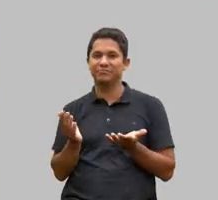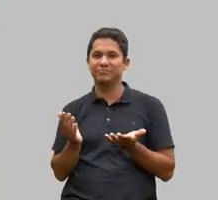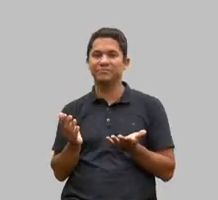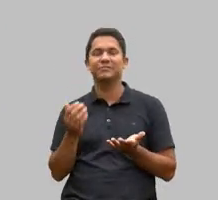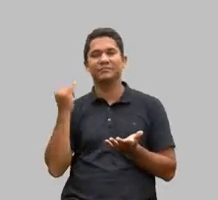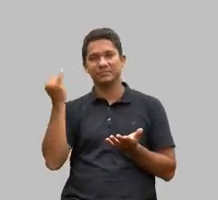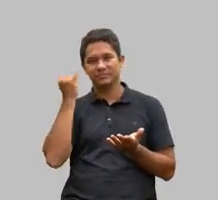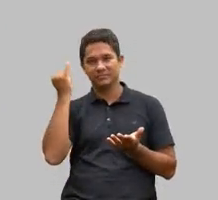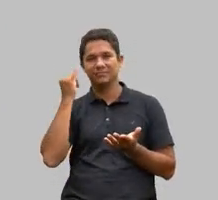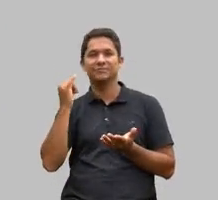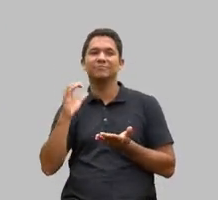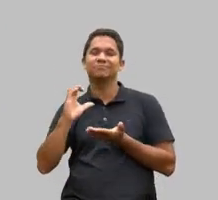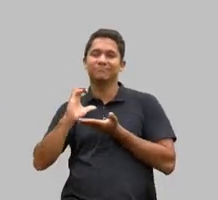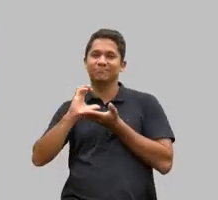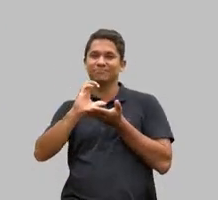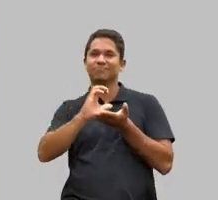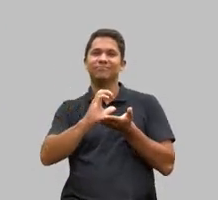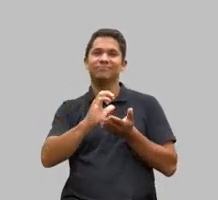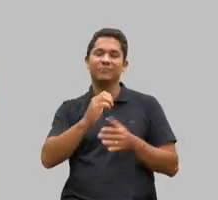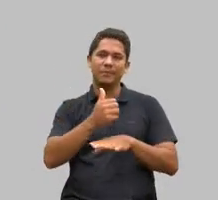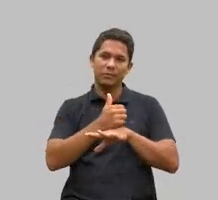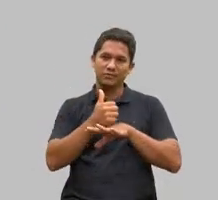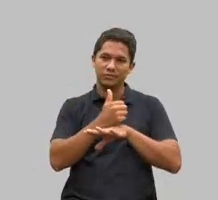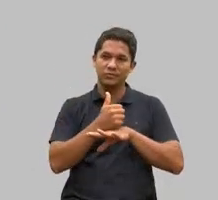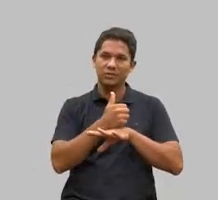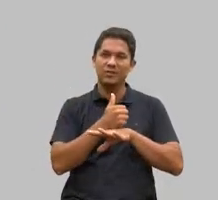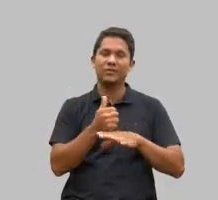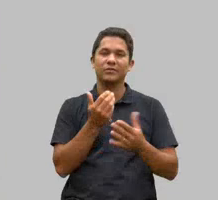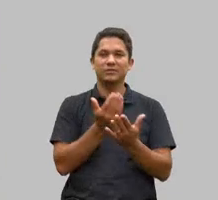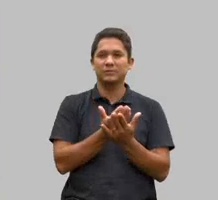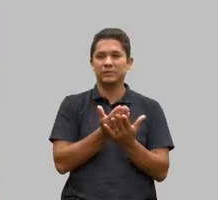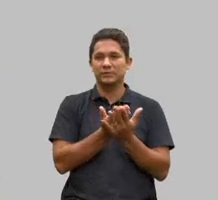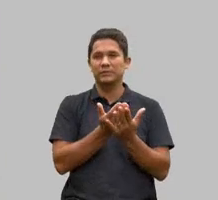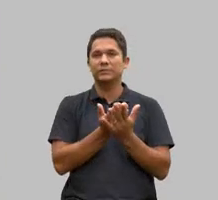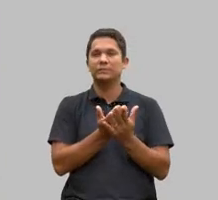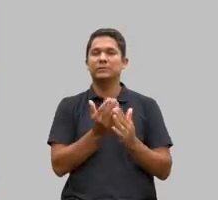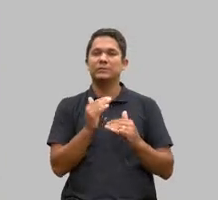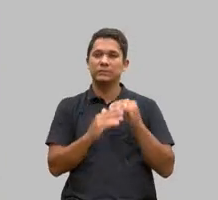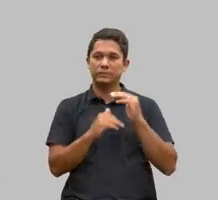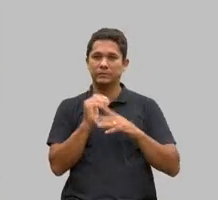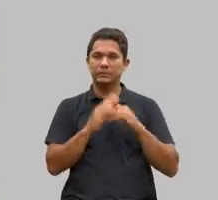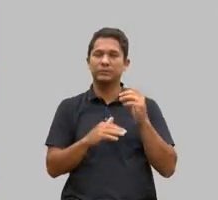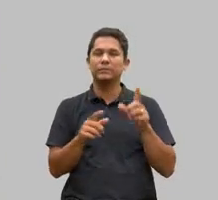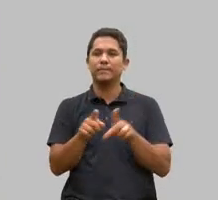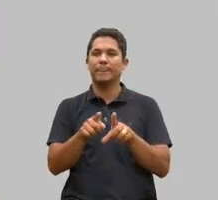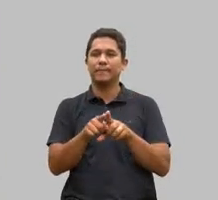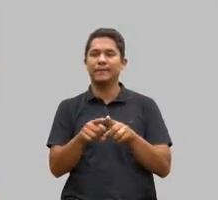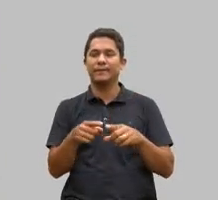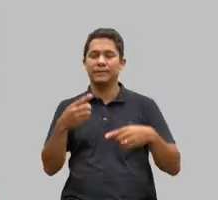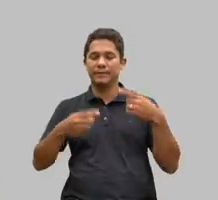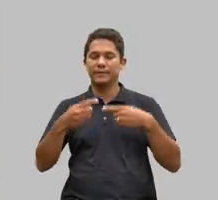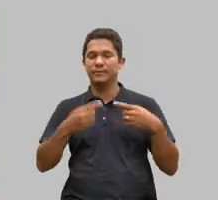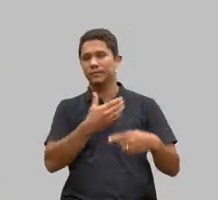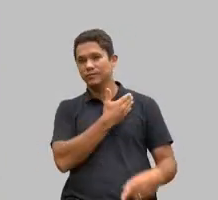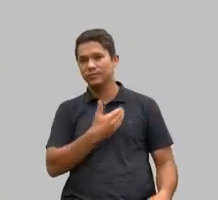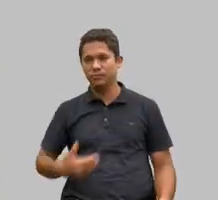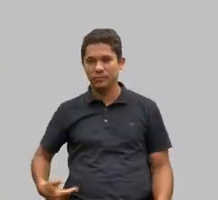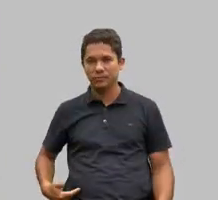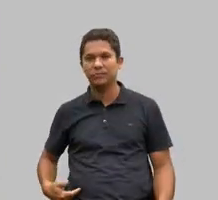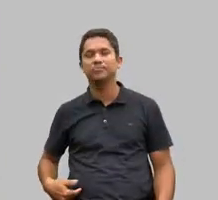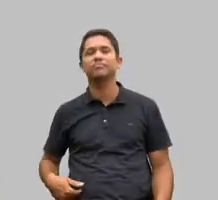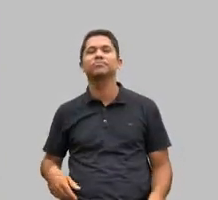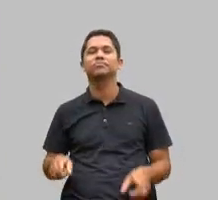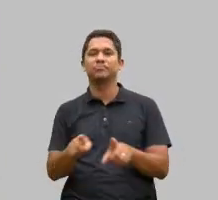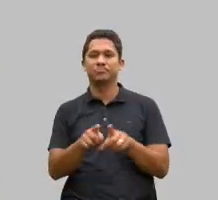na formação desses profissionais a importância de que as políticas públicas têm essa capilaridade para poder